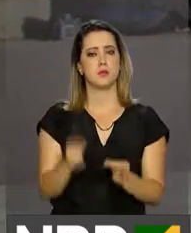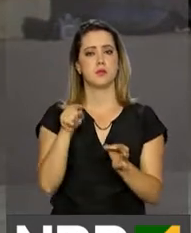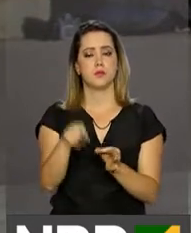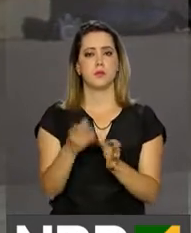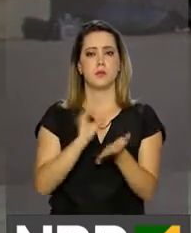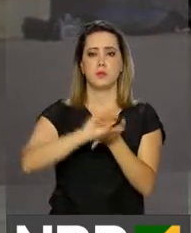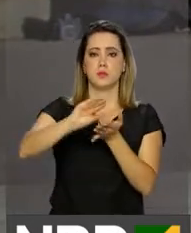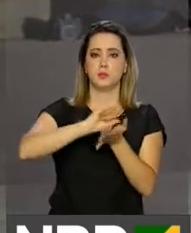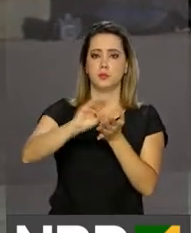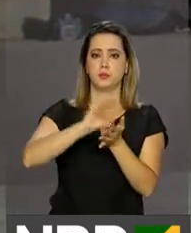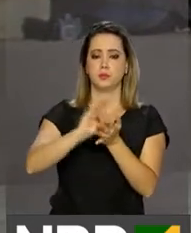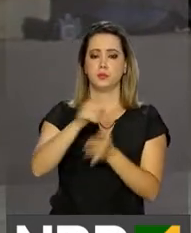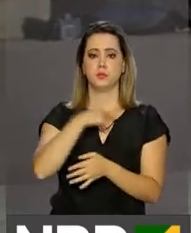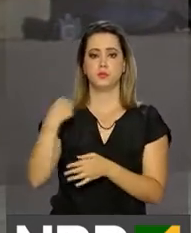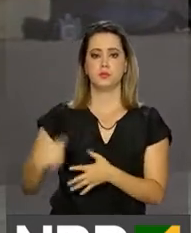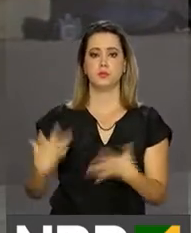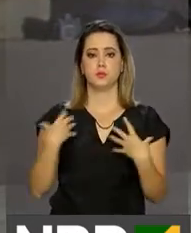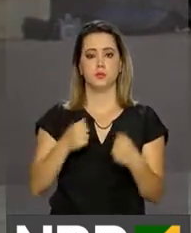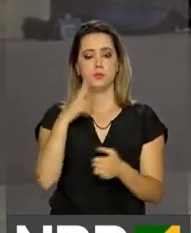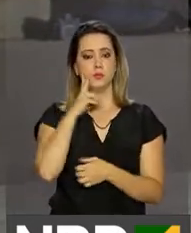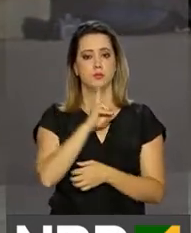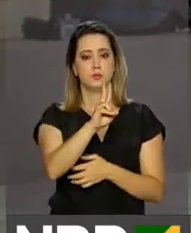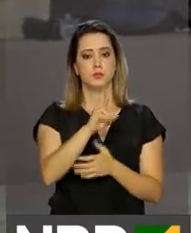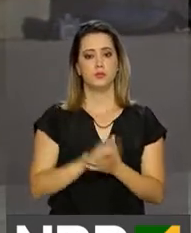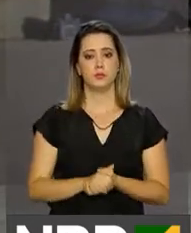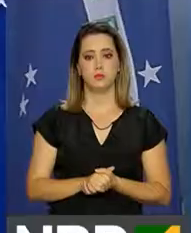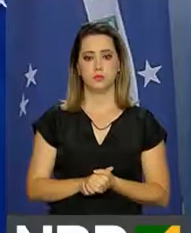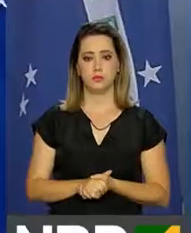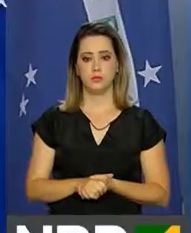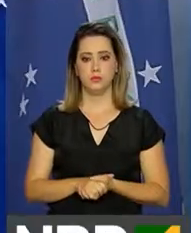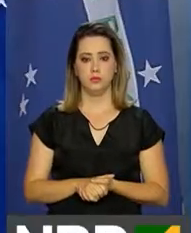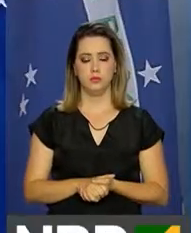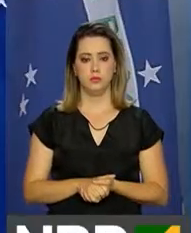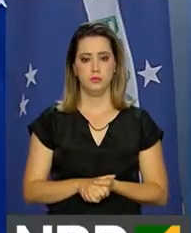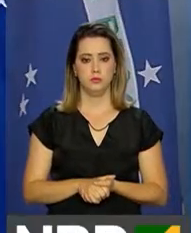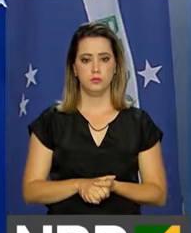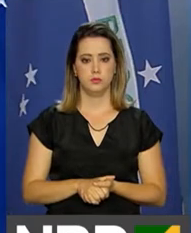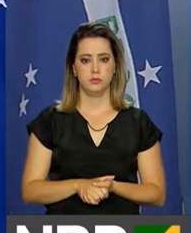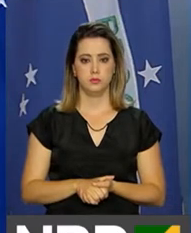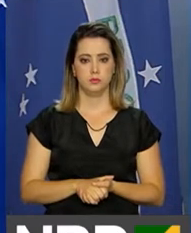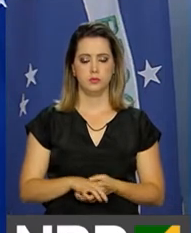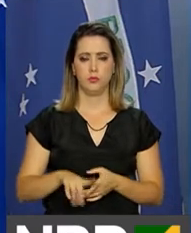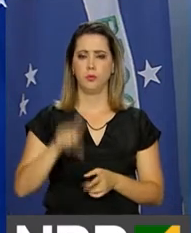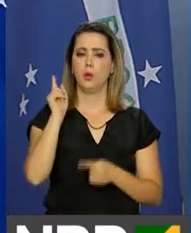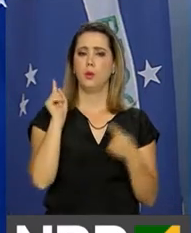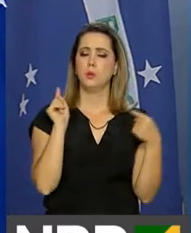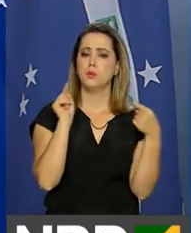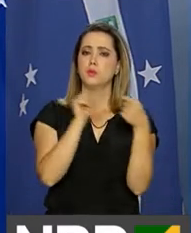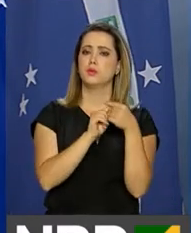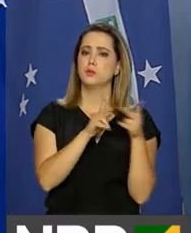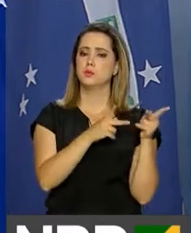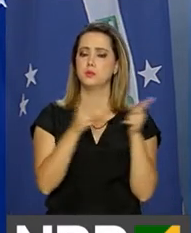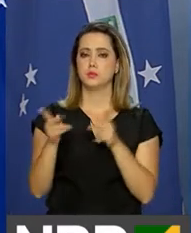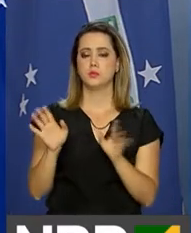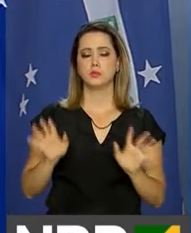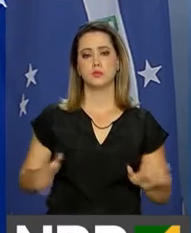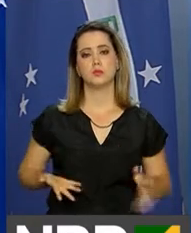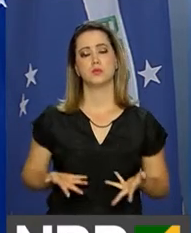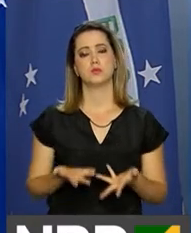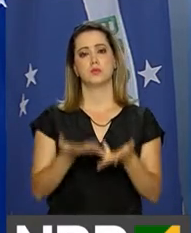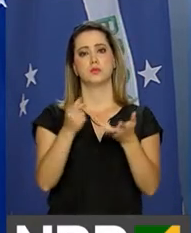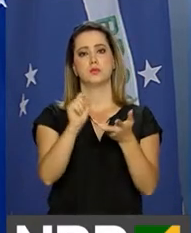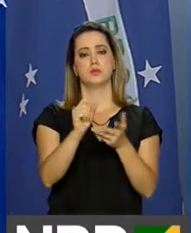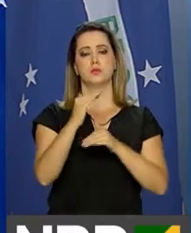os investimentos chineses. Vamos ouvi-lo. Um dos objetivos da visita será promover